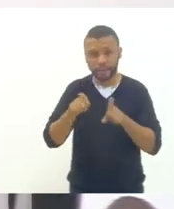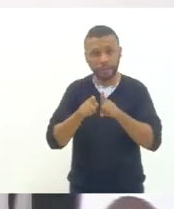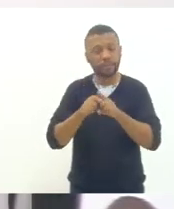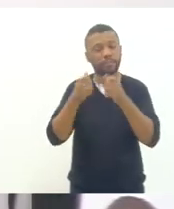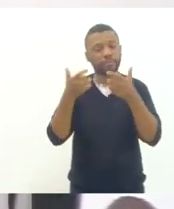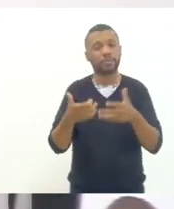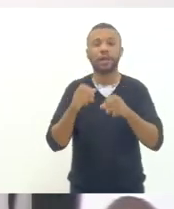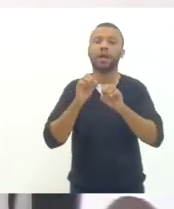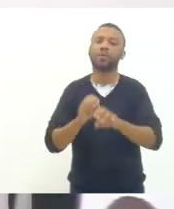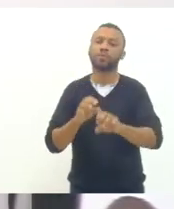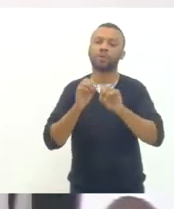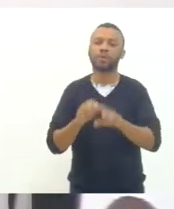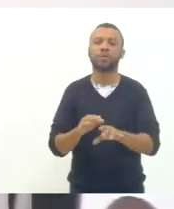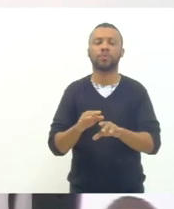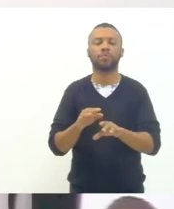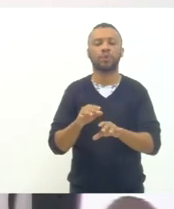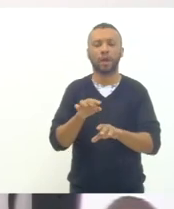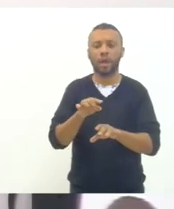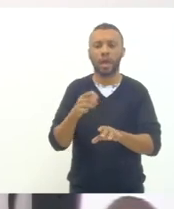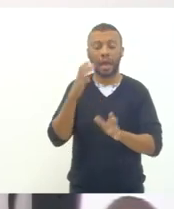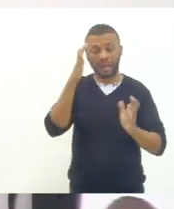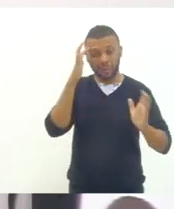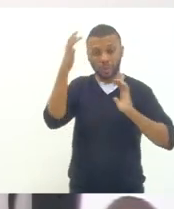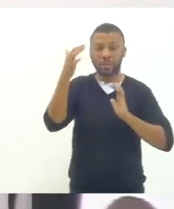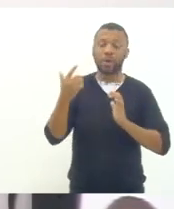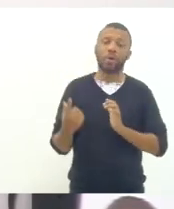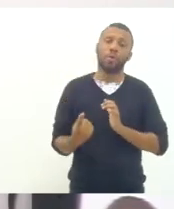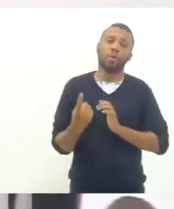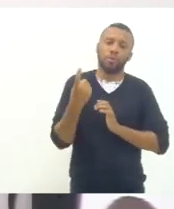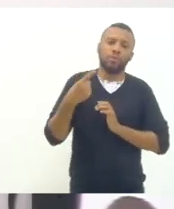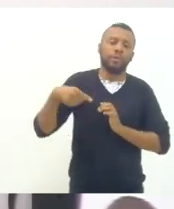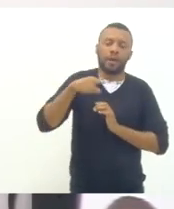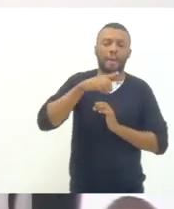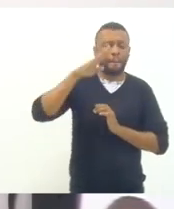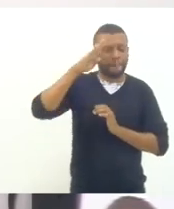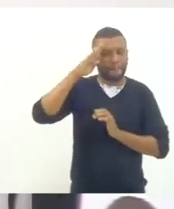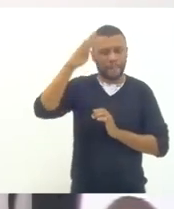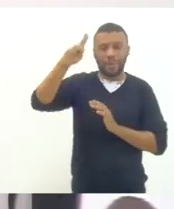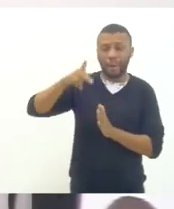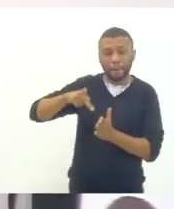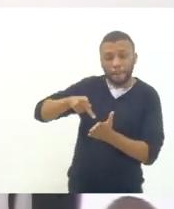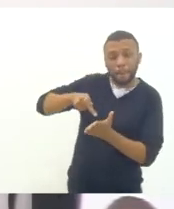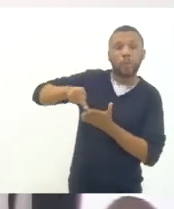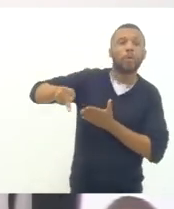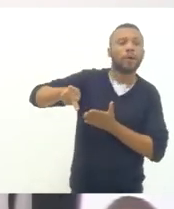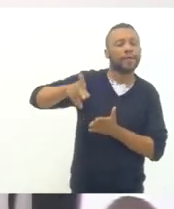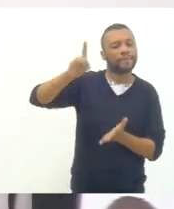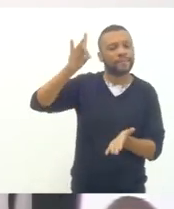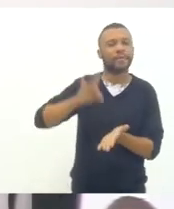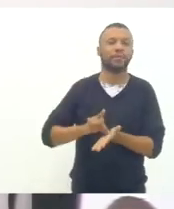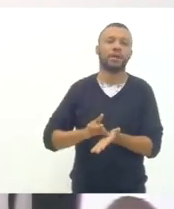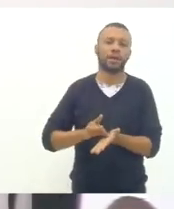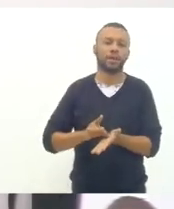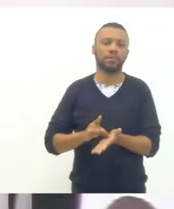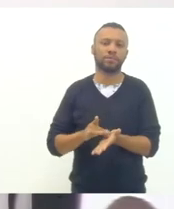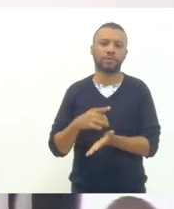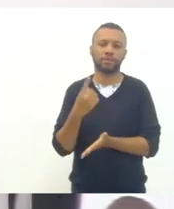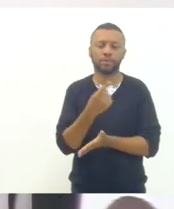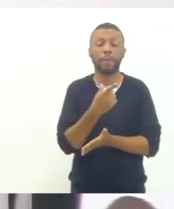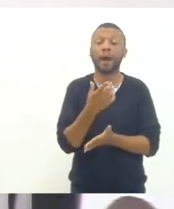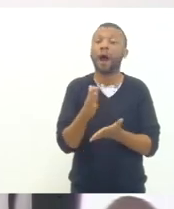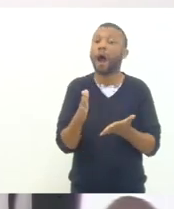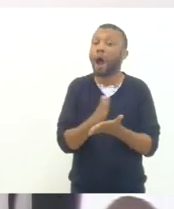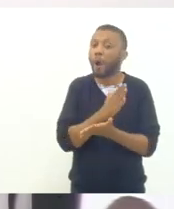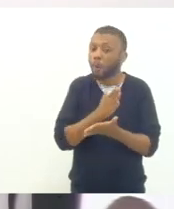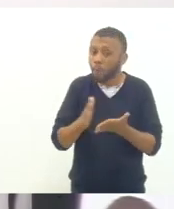solução é essa e a mais é essa a mais pura verdade que para alguns